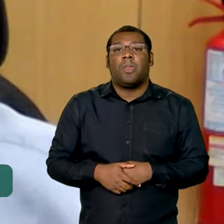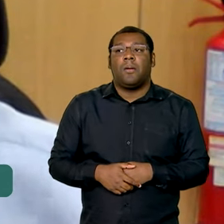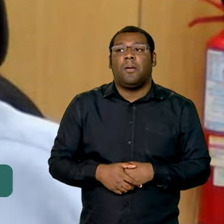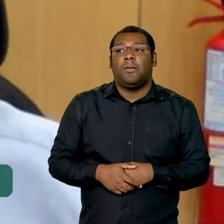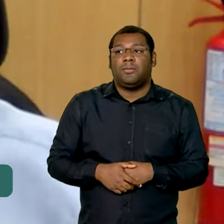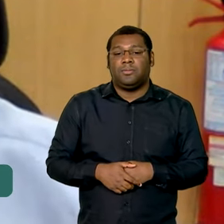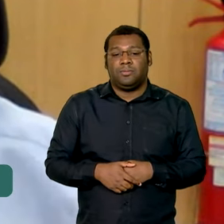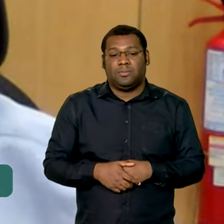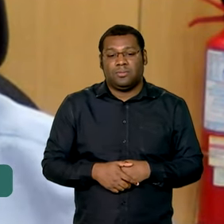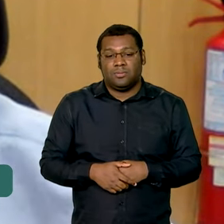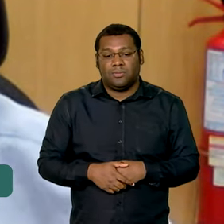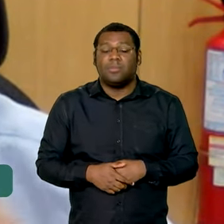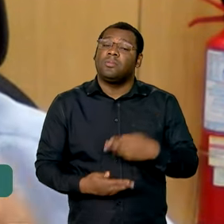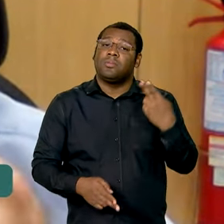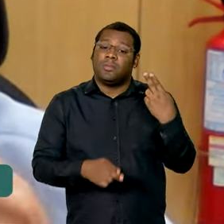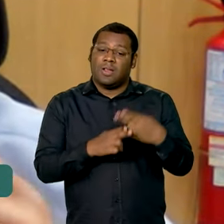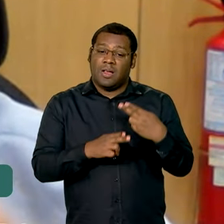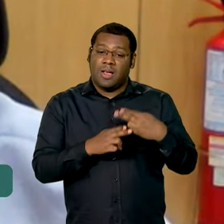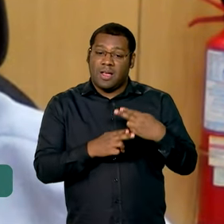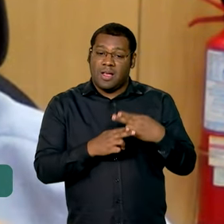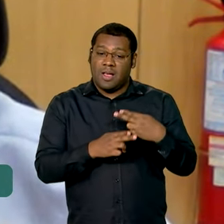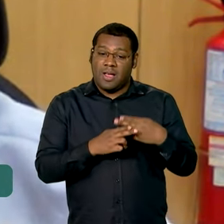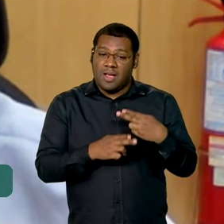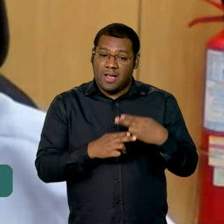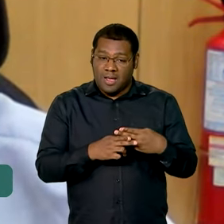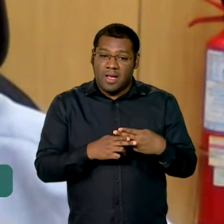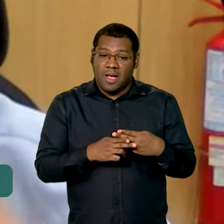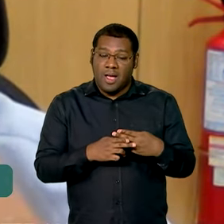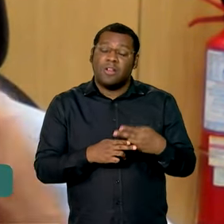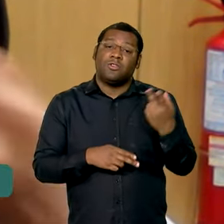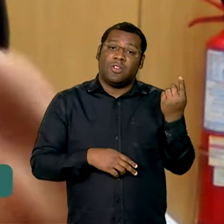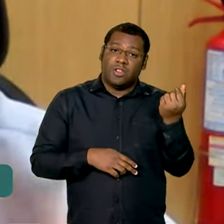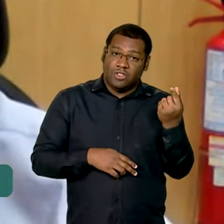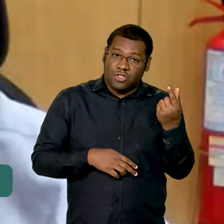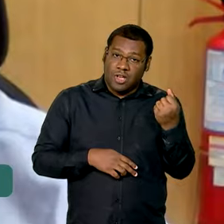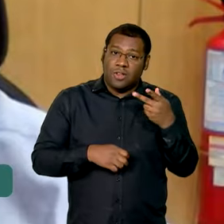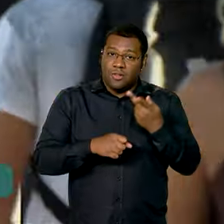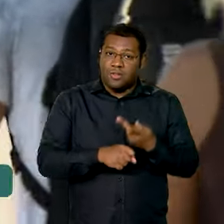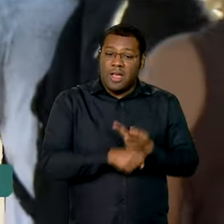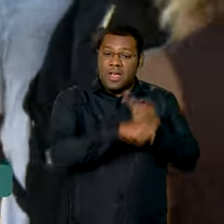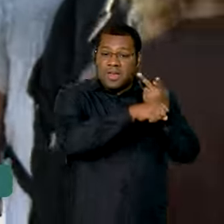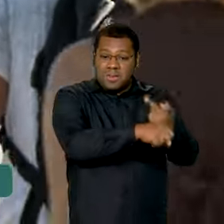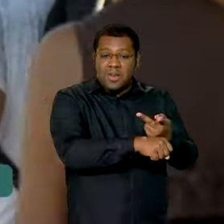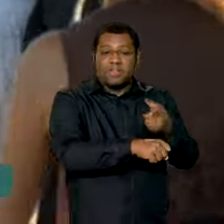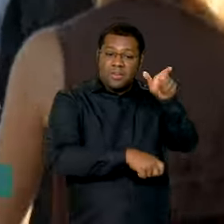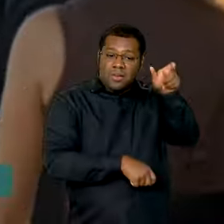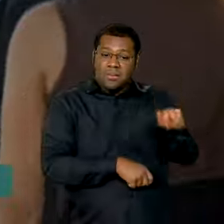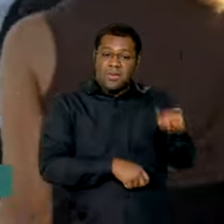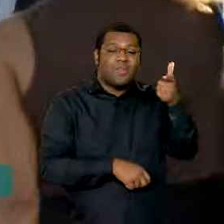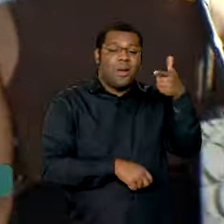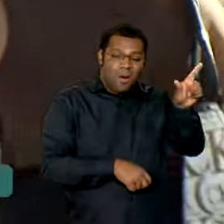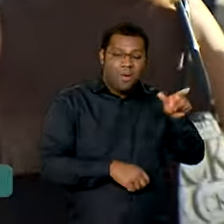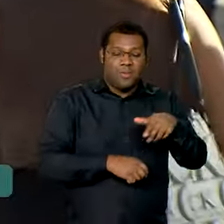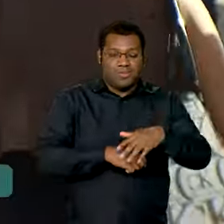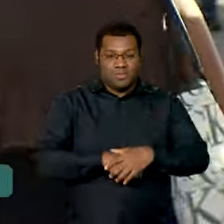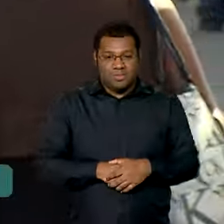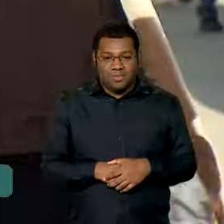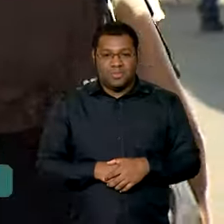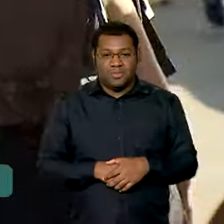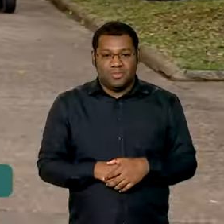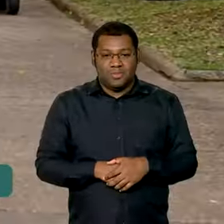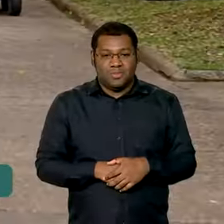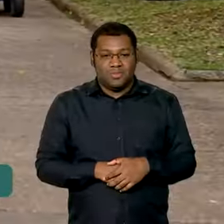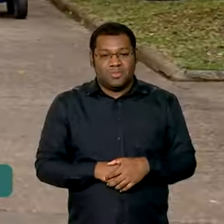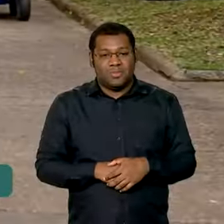na Engéia, e a Caixa vai ter o dinheiro de volta para poder emprestar para outra pessoa. E as maiores beneficiadas com a